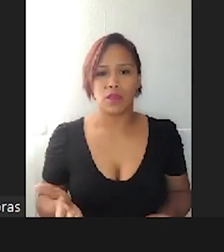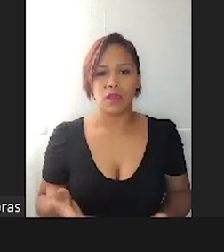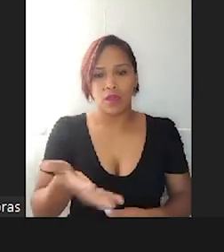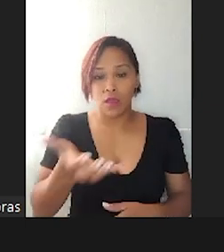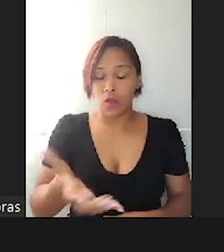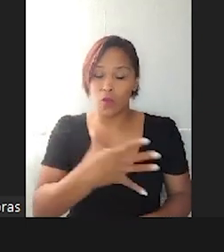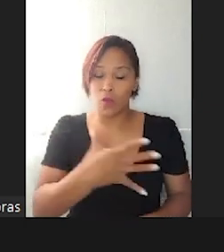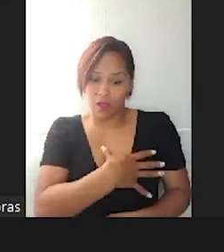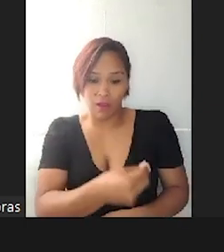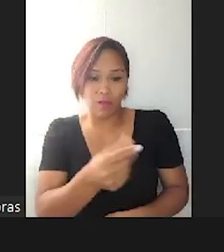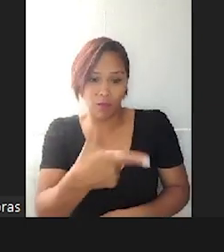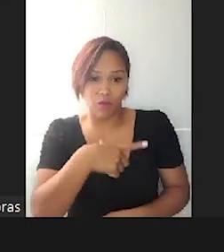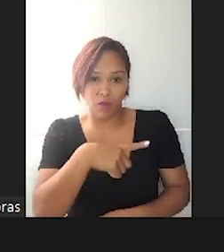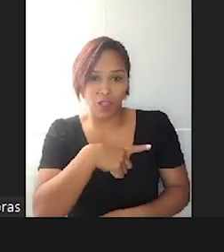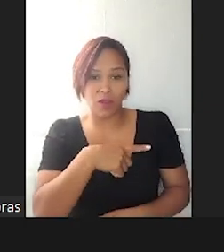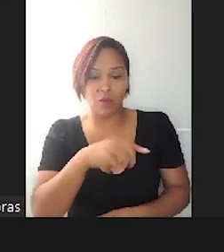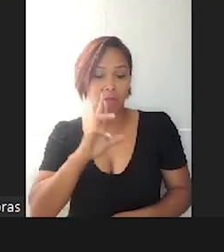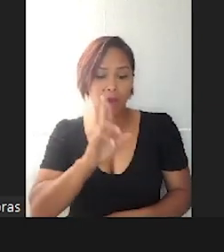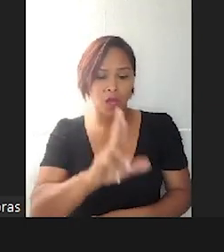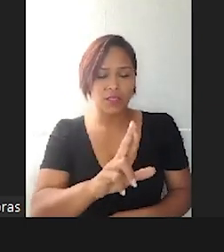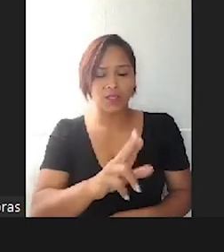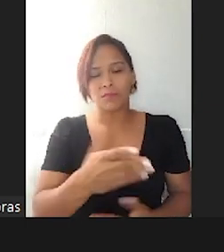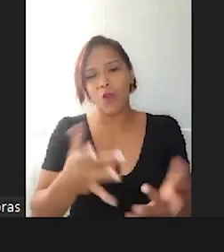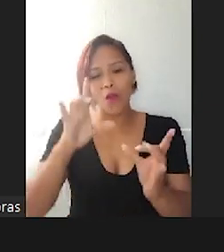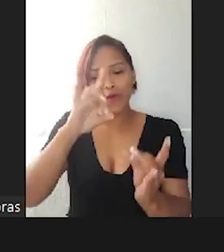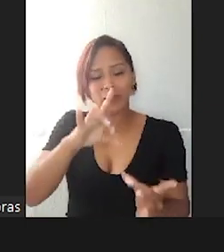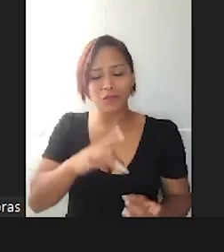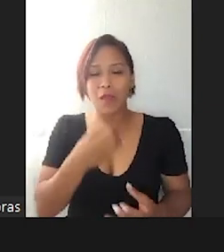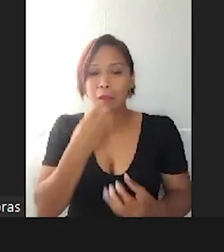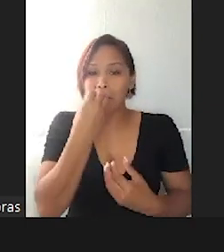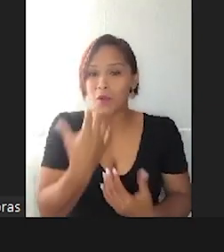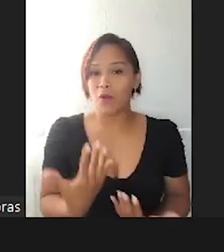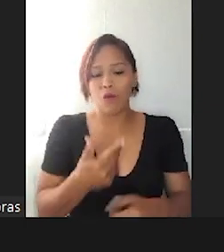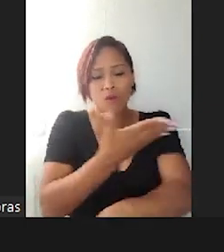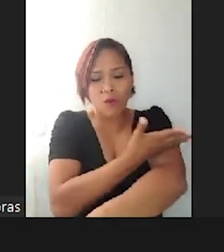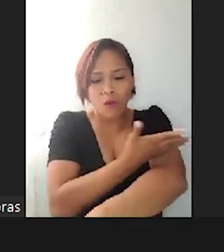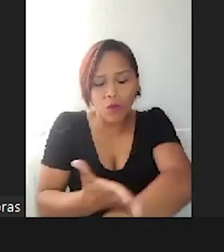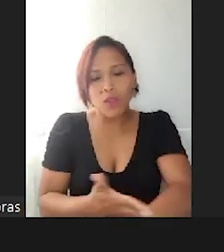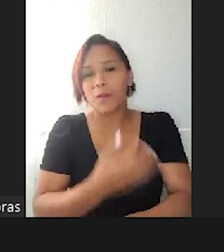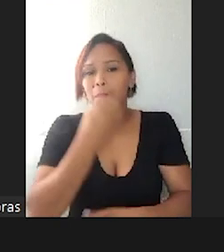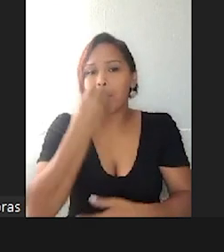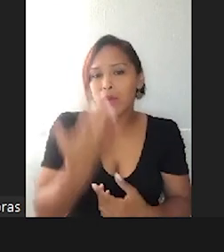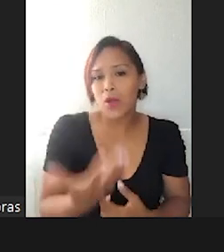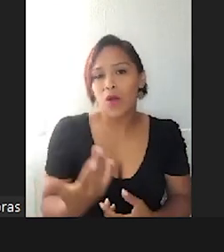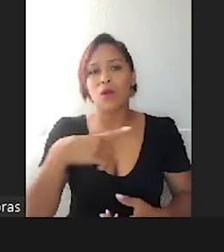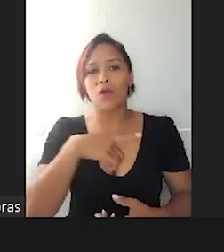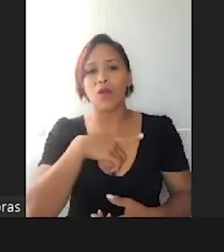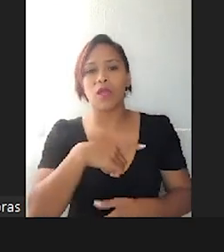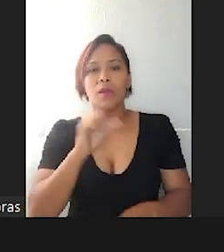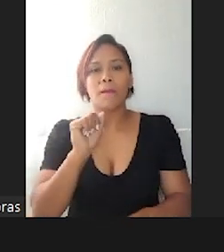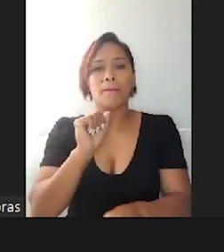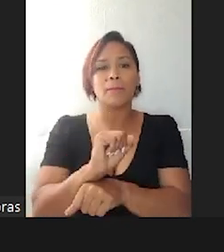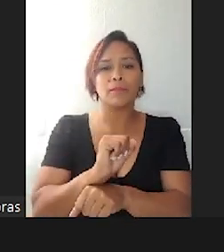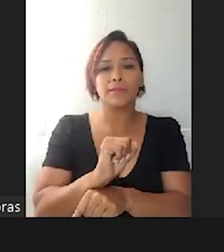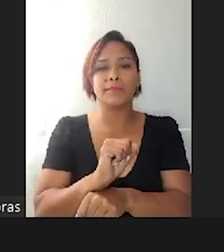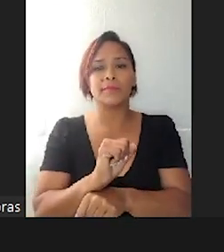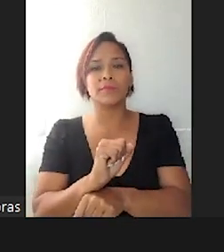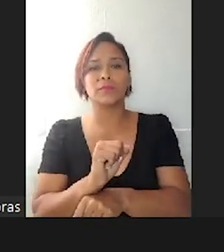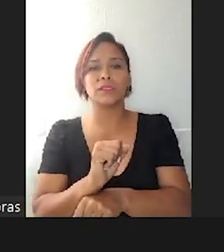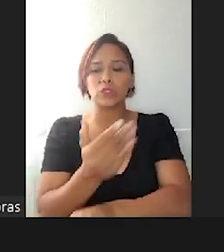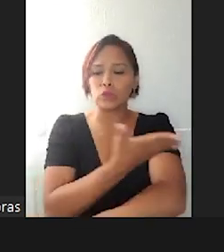responda. E tenha um bom comportamento. E que pare com os comportamentos